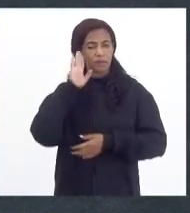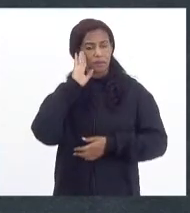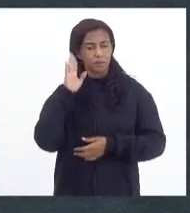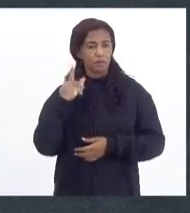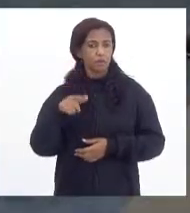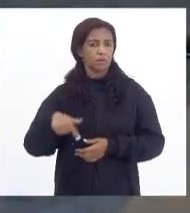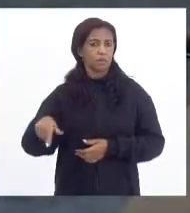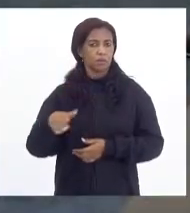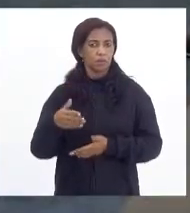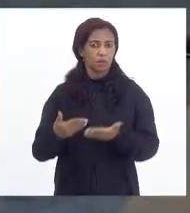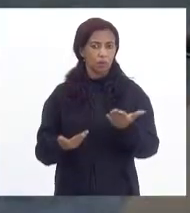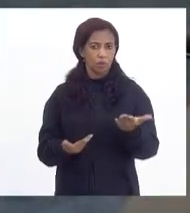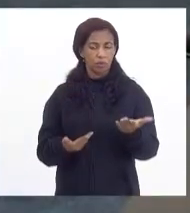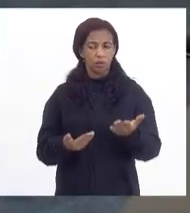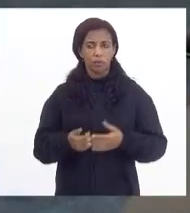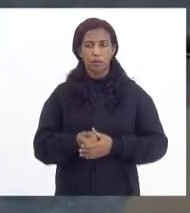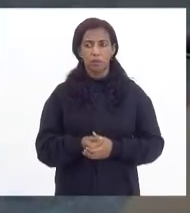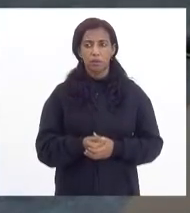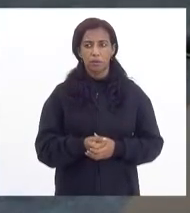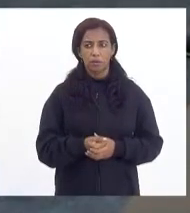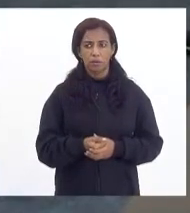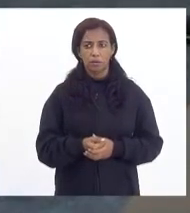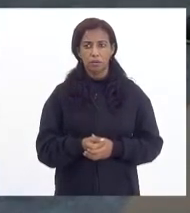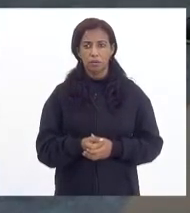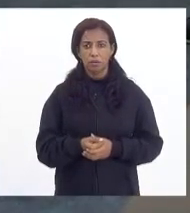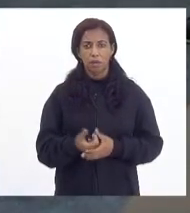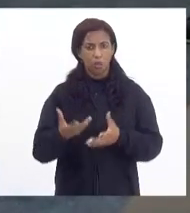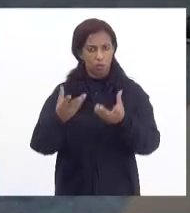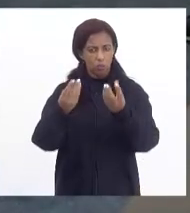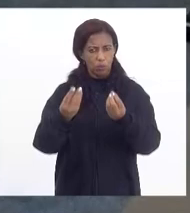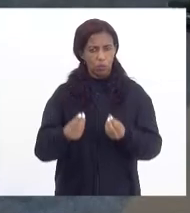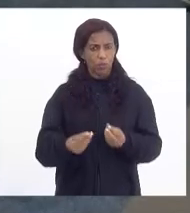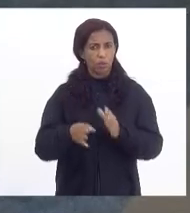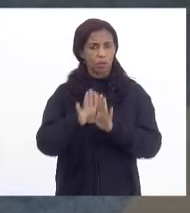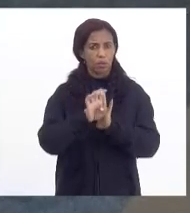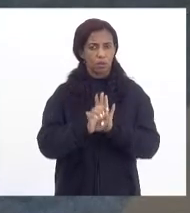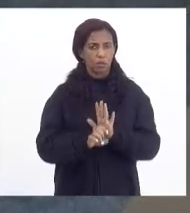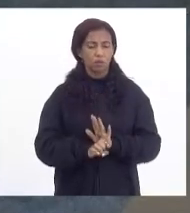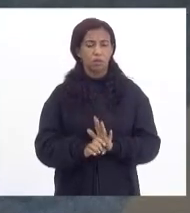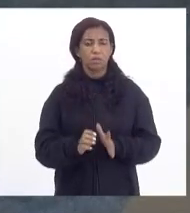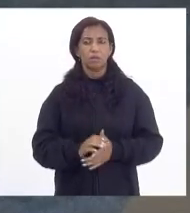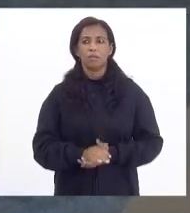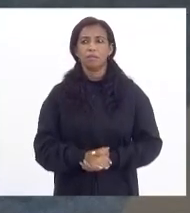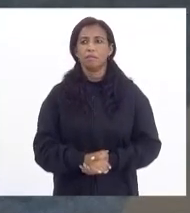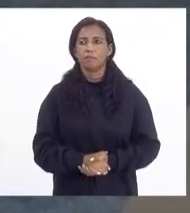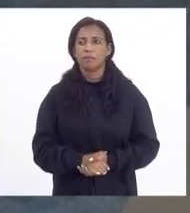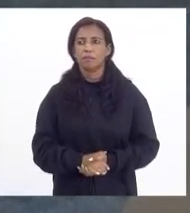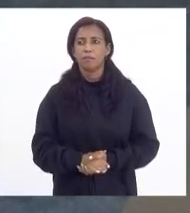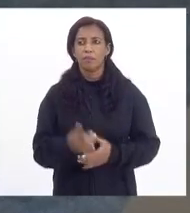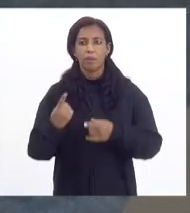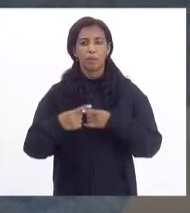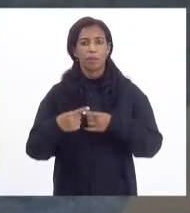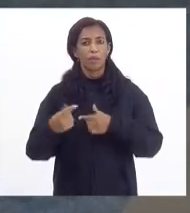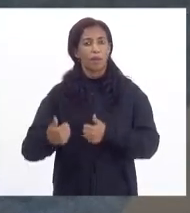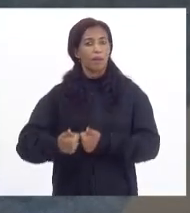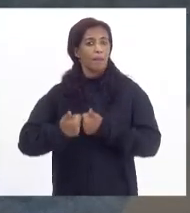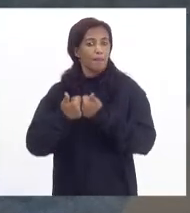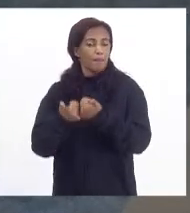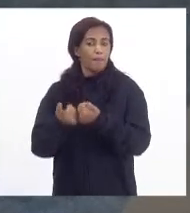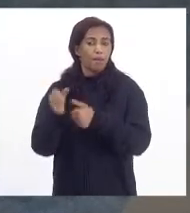como esse, que teve uma penca de emendas. Porque é muito melhor